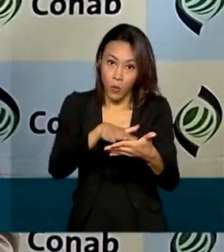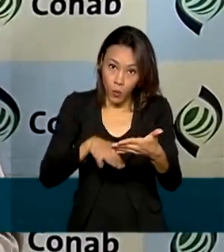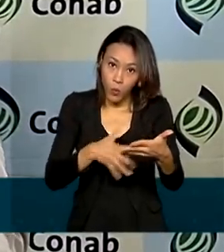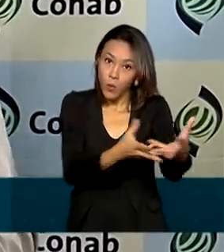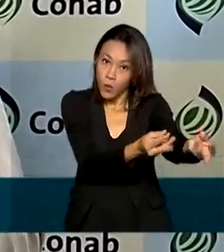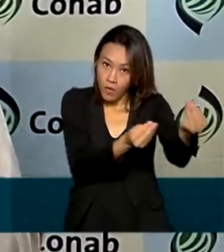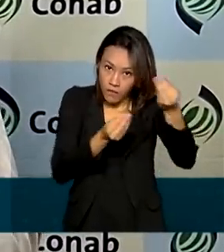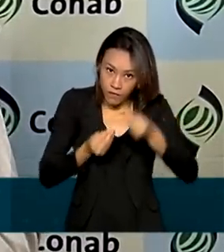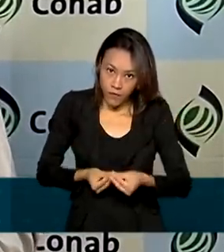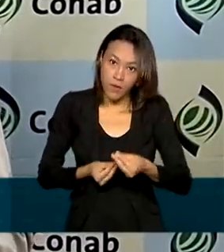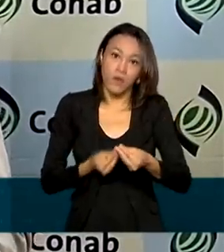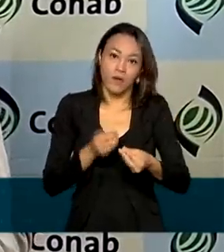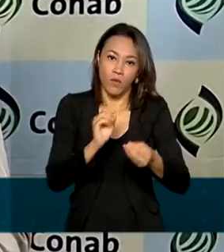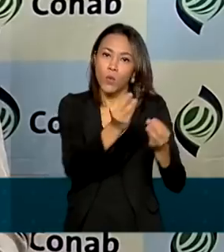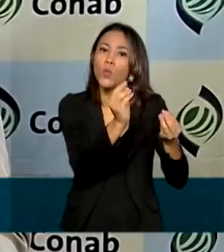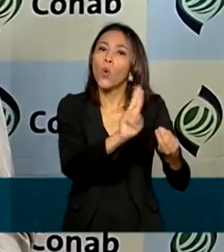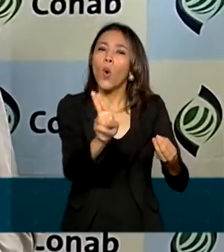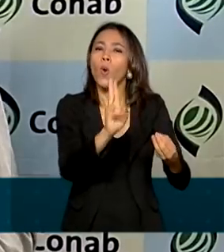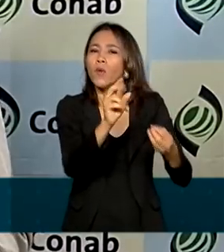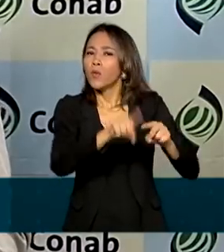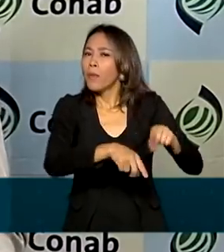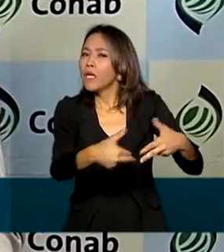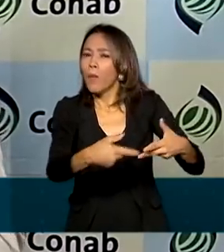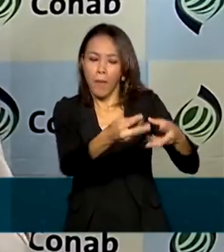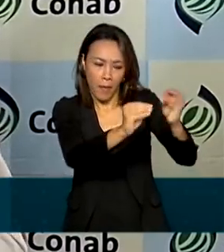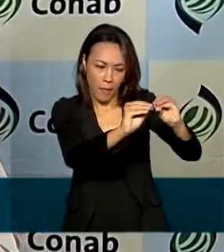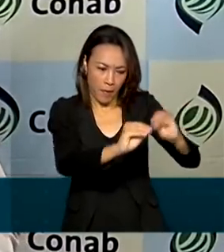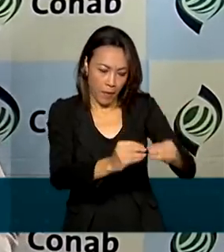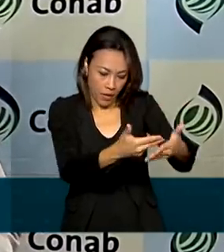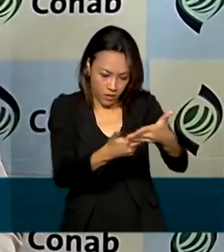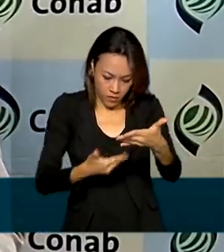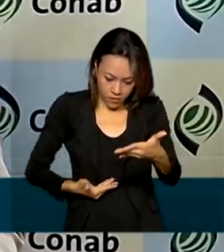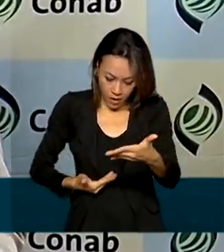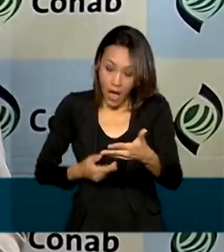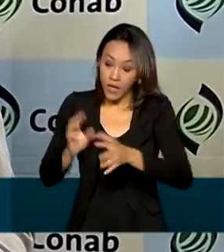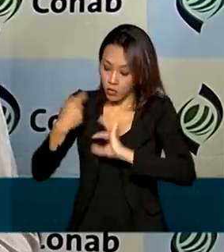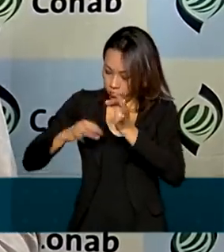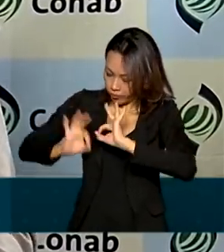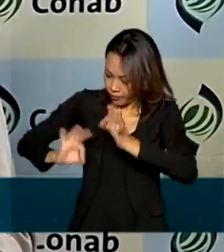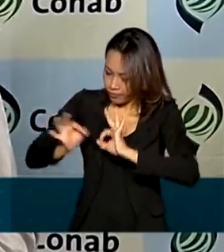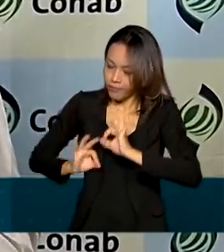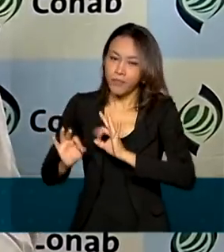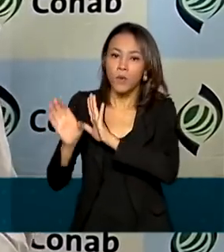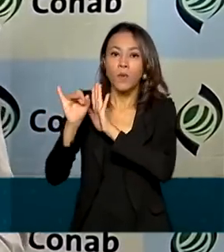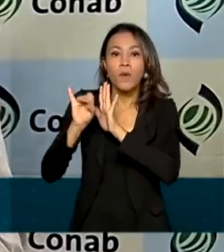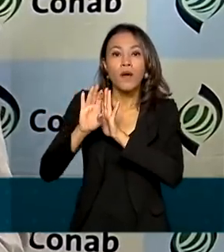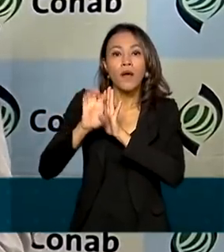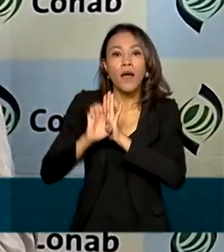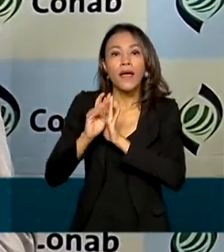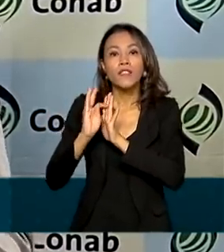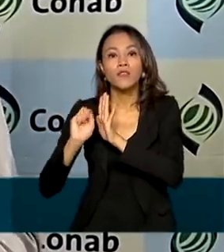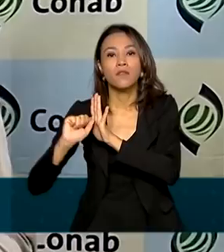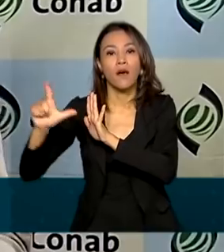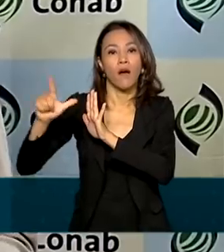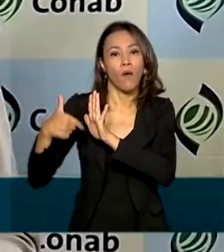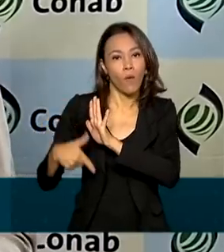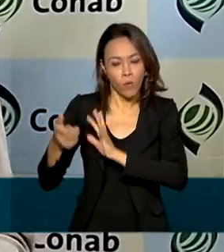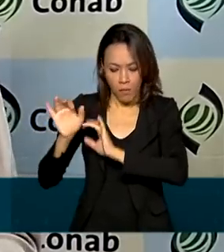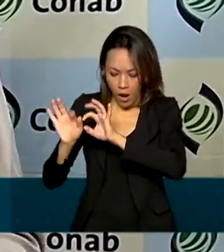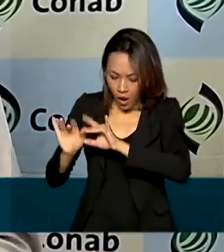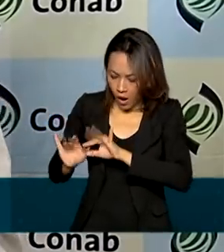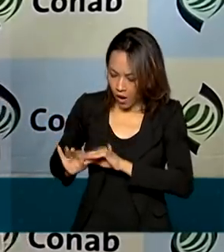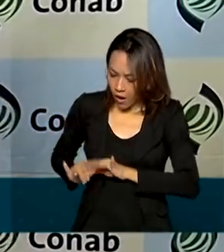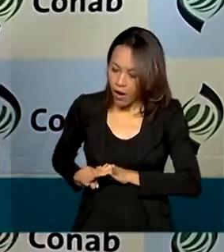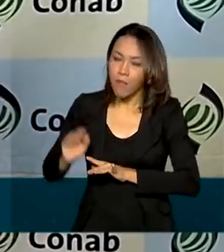Conab. A partir daí, a gente começa a elaboração de um edital para a gente publicar e começar